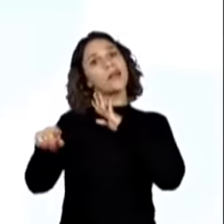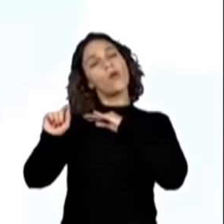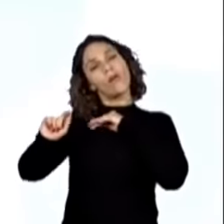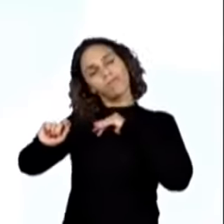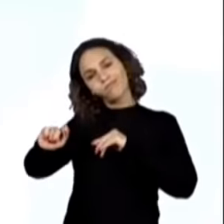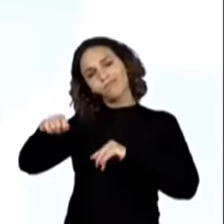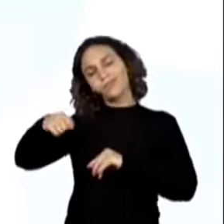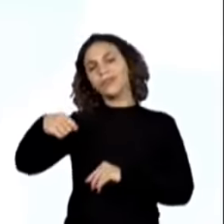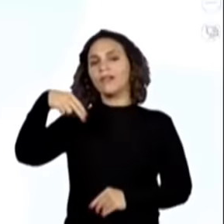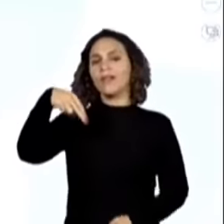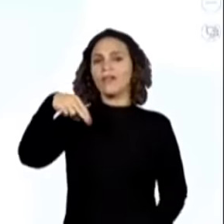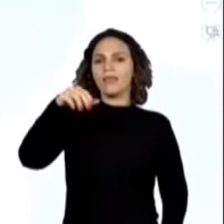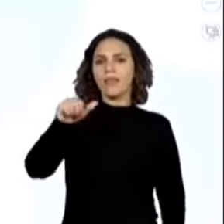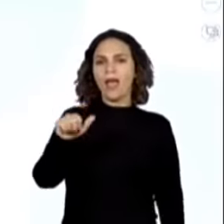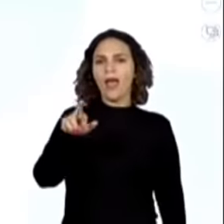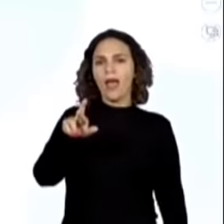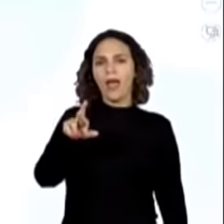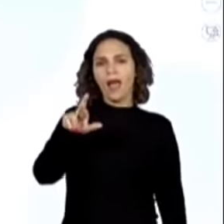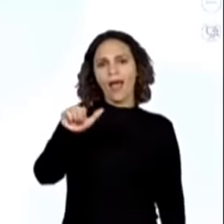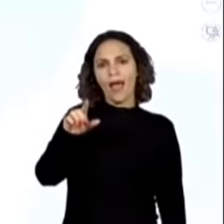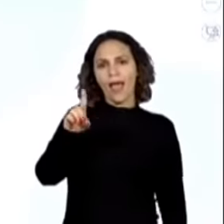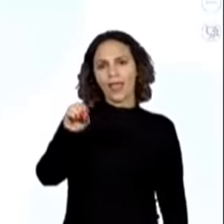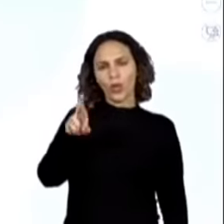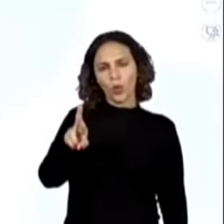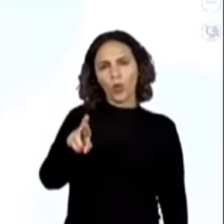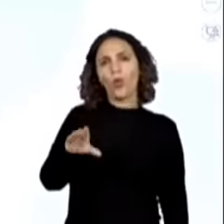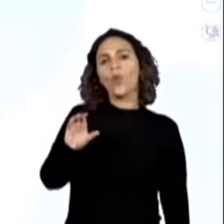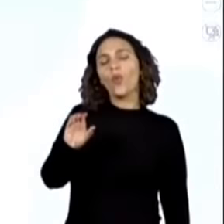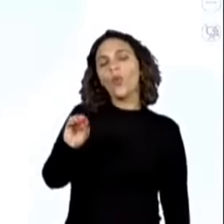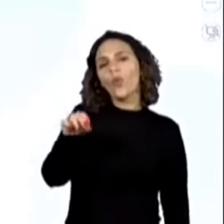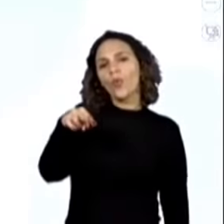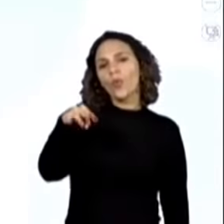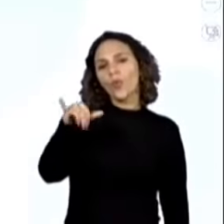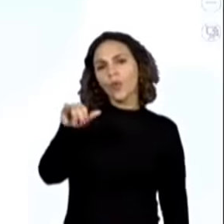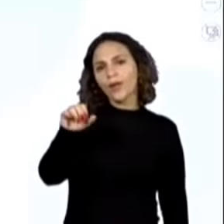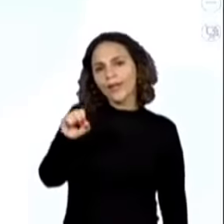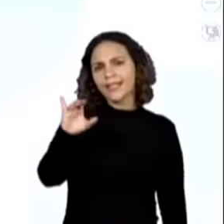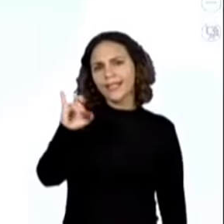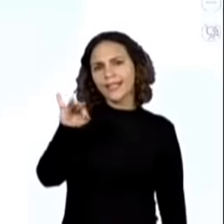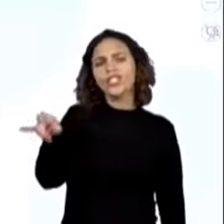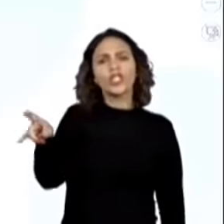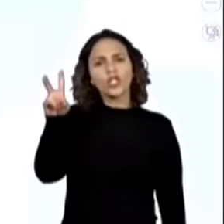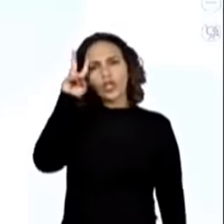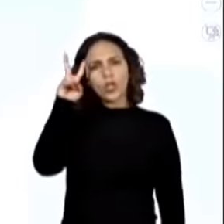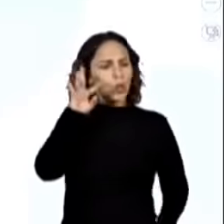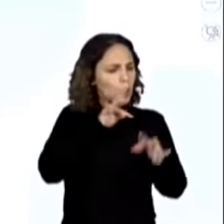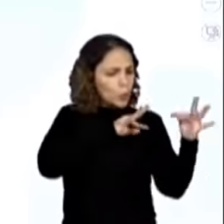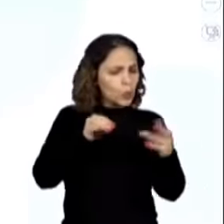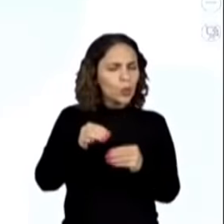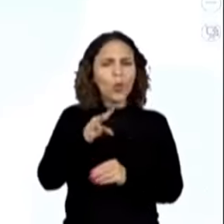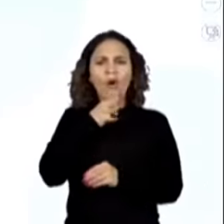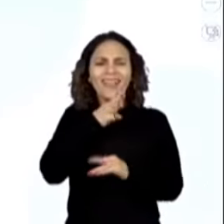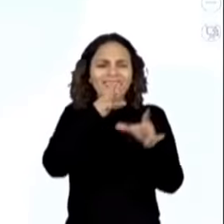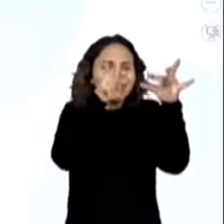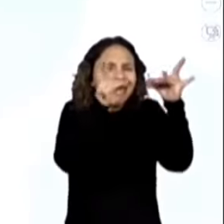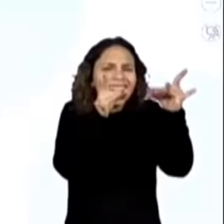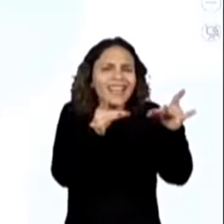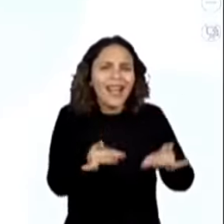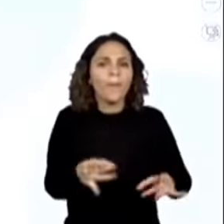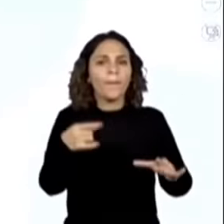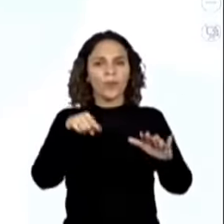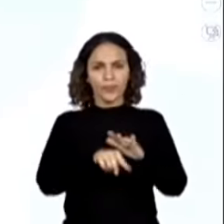nome de narrador onisciente. Ele conhece toda a história em todos os seus aspectos.